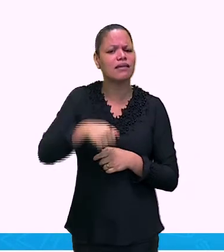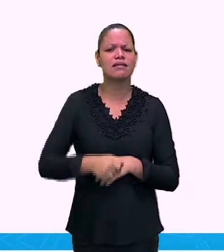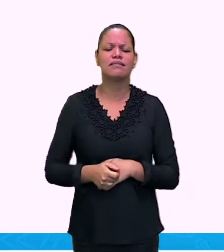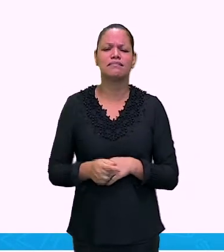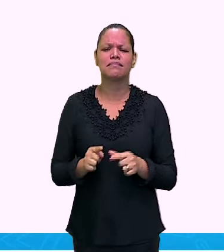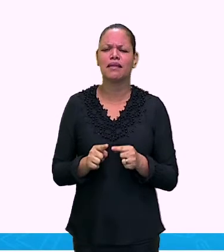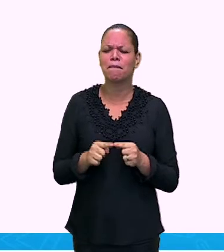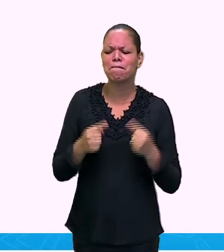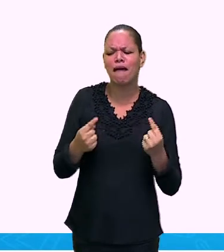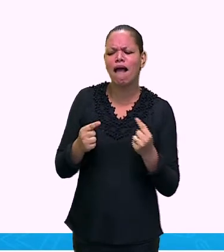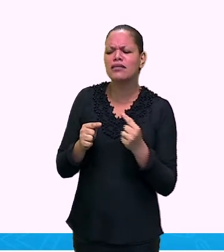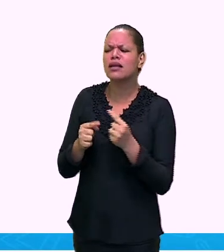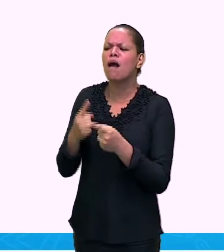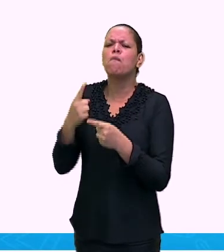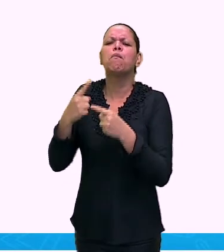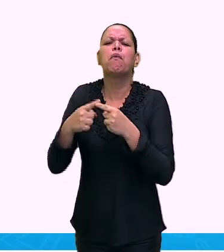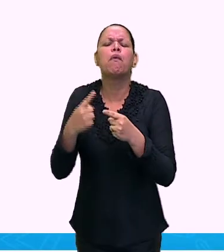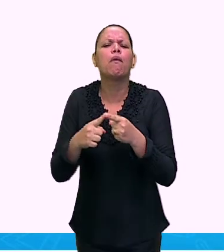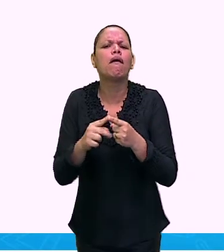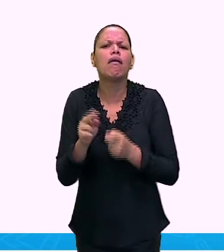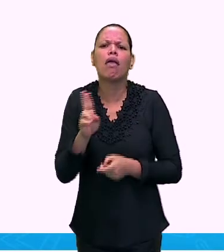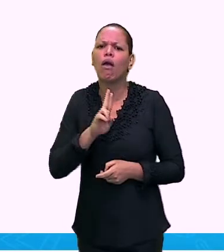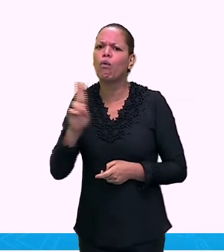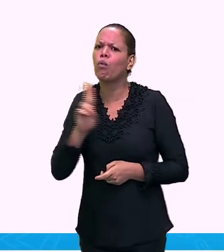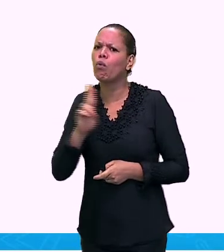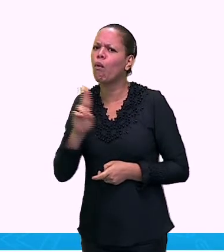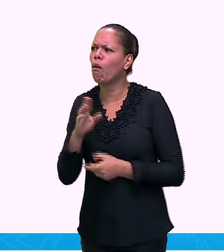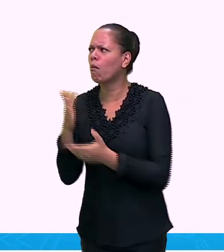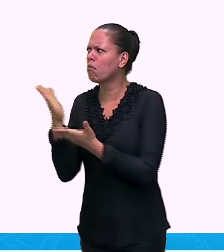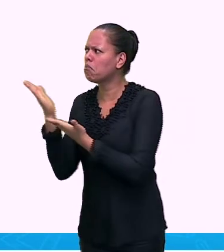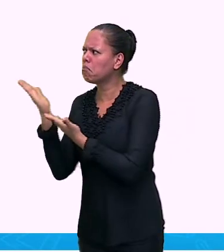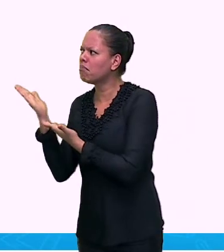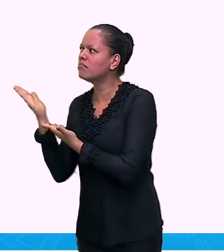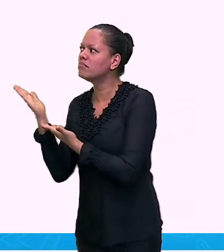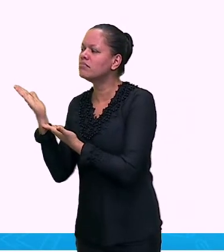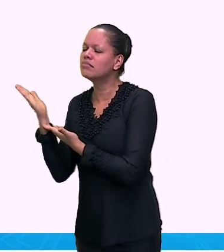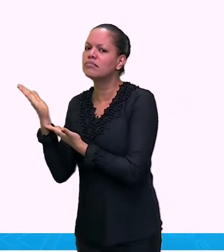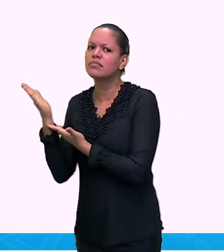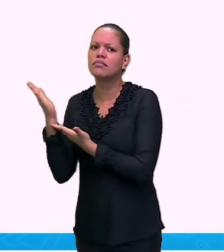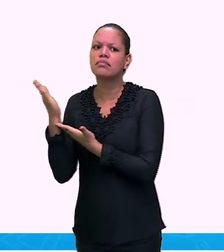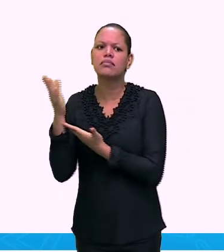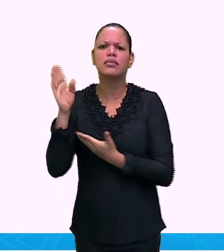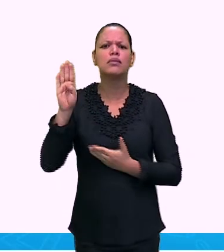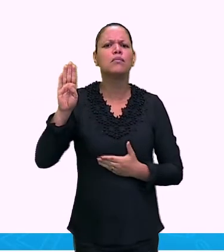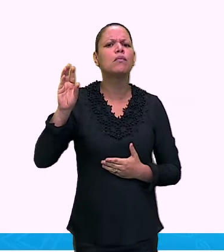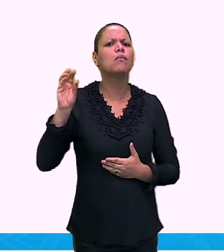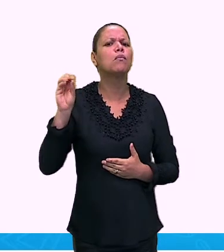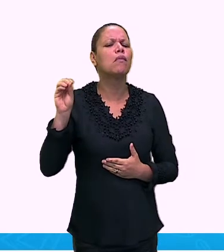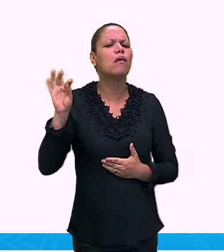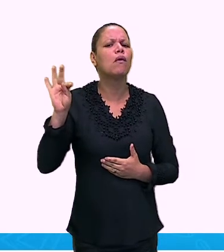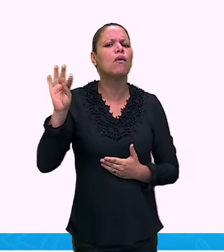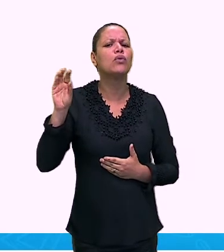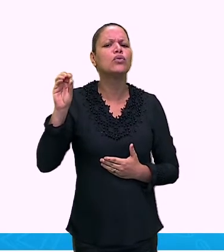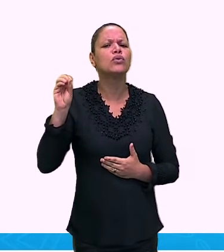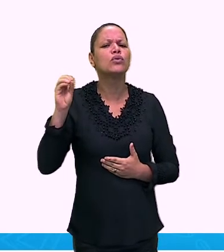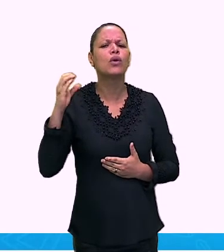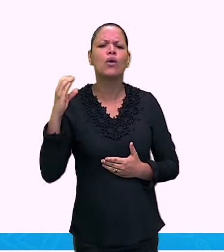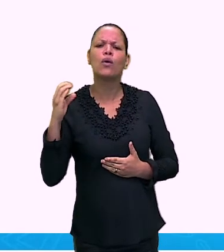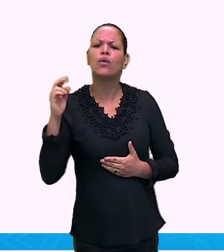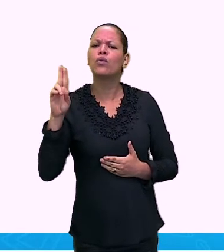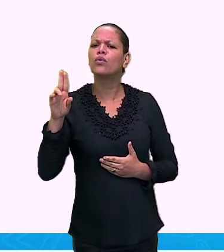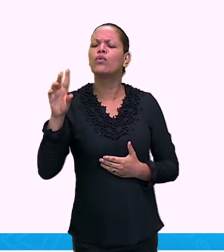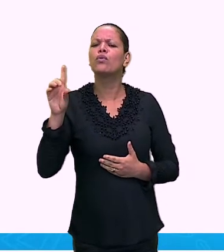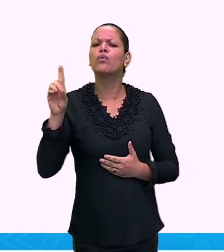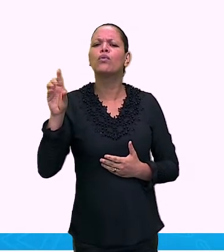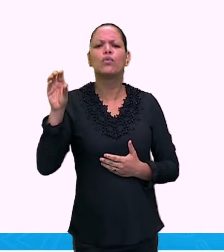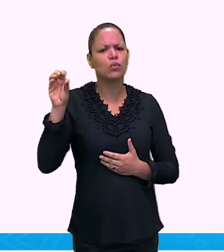desse uso aí de botoque, desse detalhe na boca deles, na orelha, eles eram chamados de